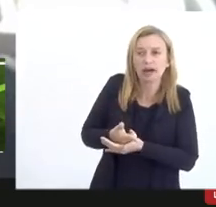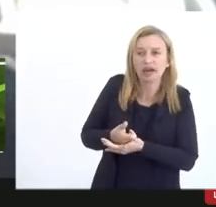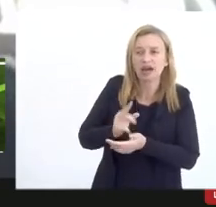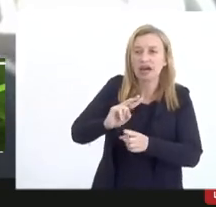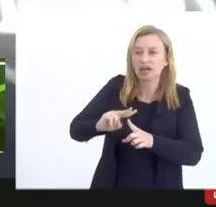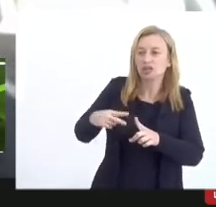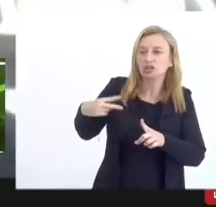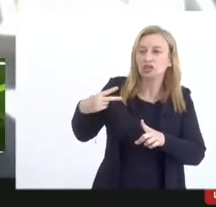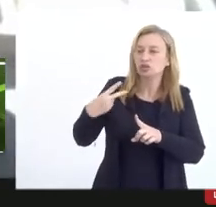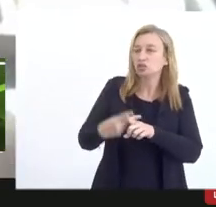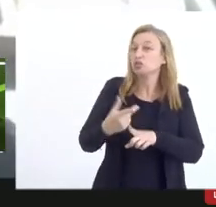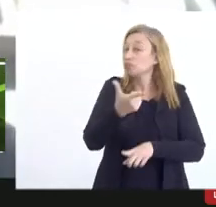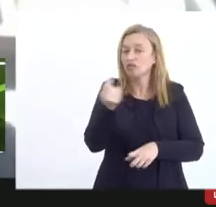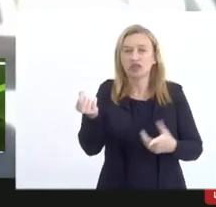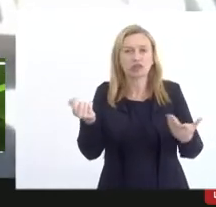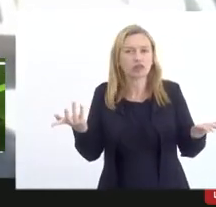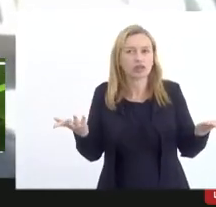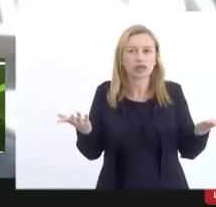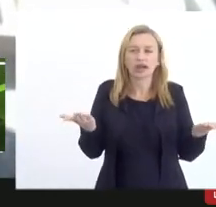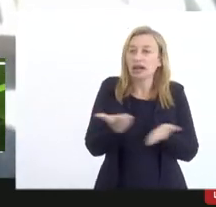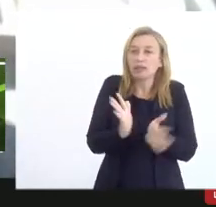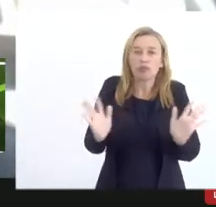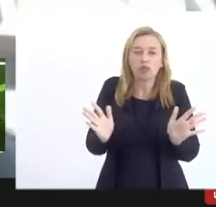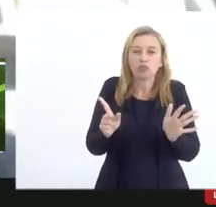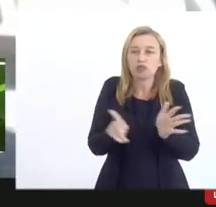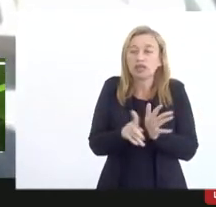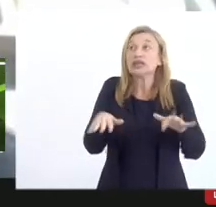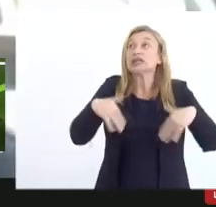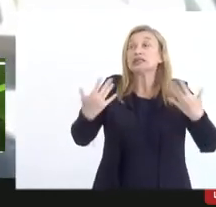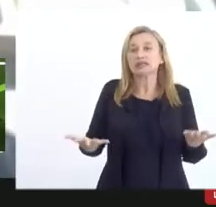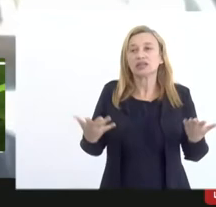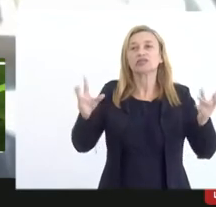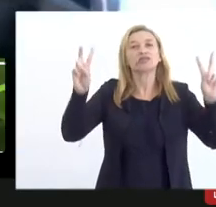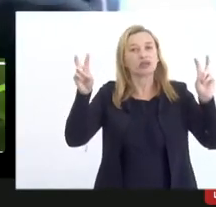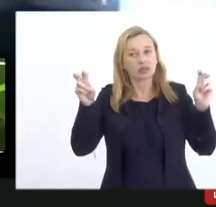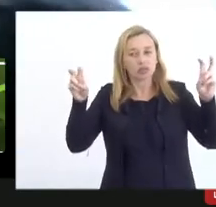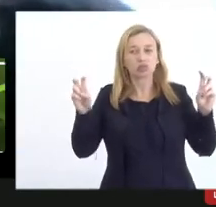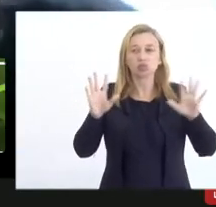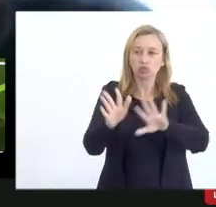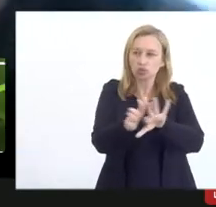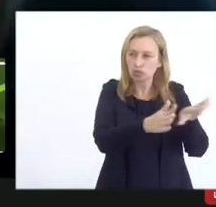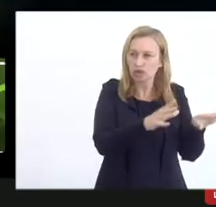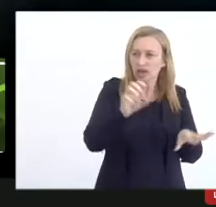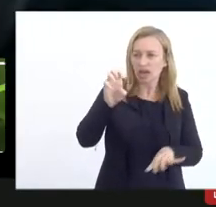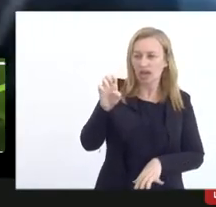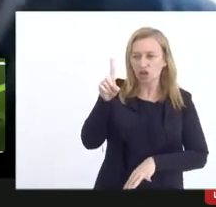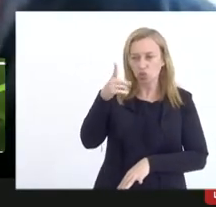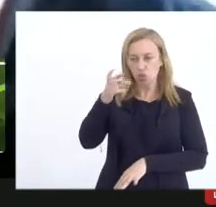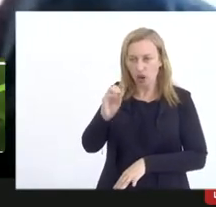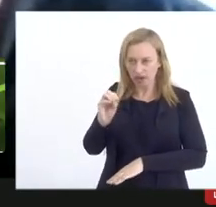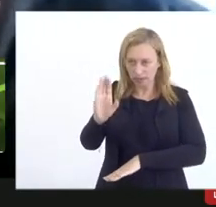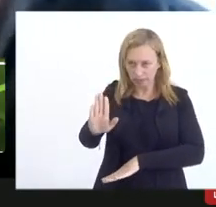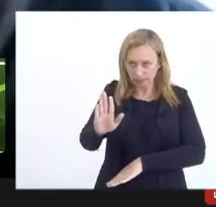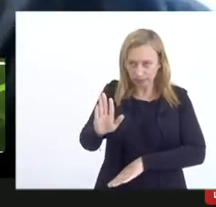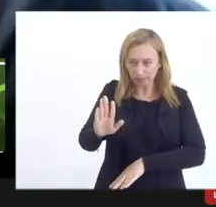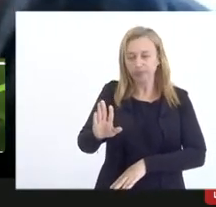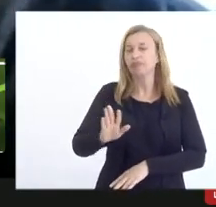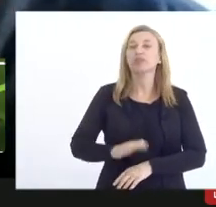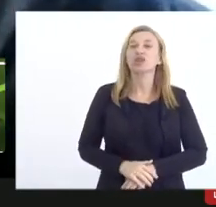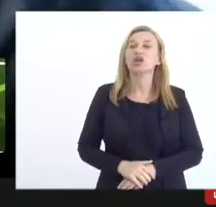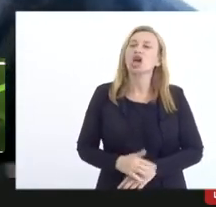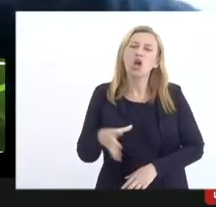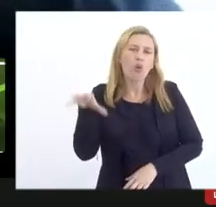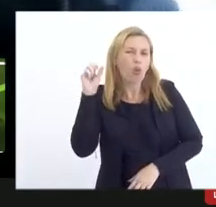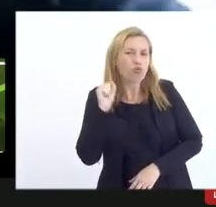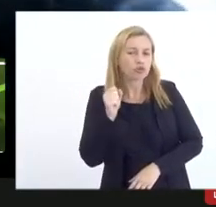e o projeto já acabou então assim são são questões variações Eduardo eu